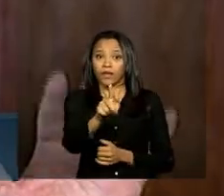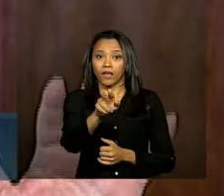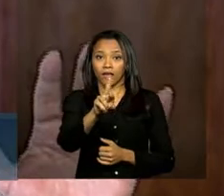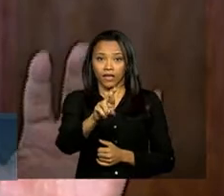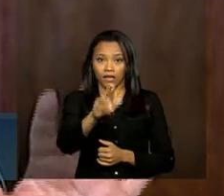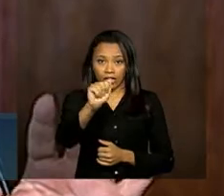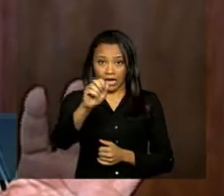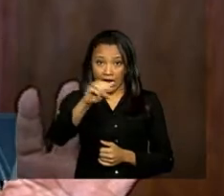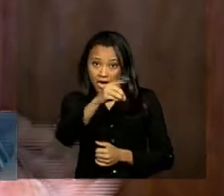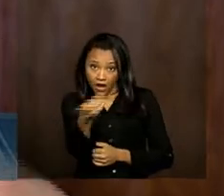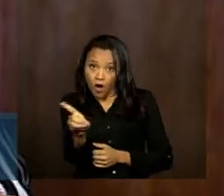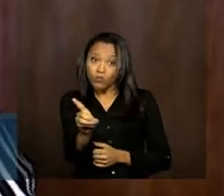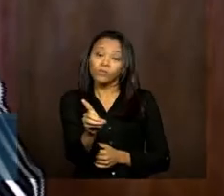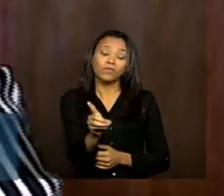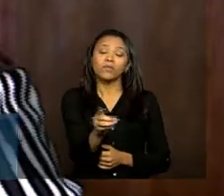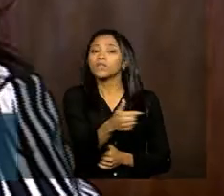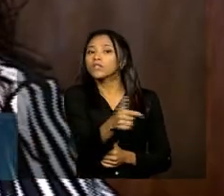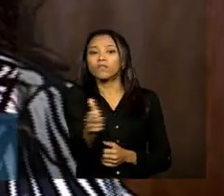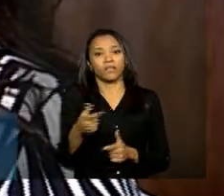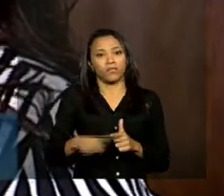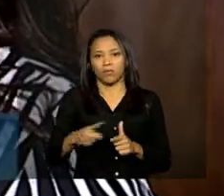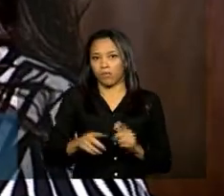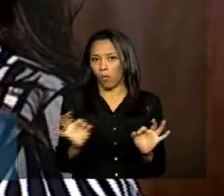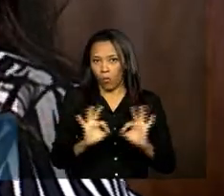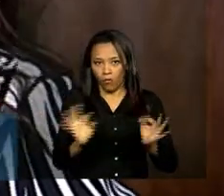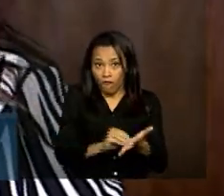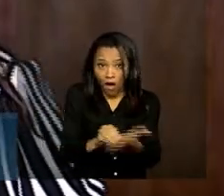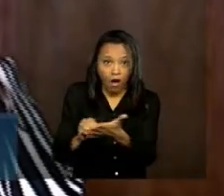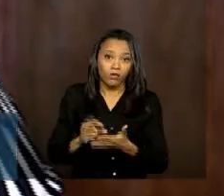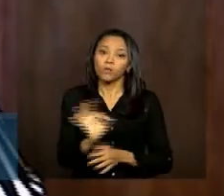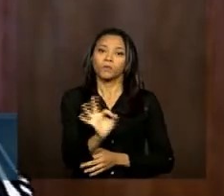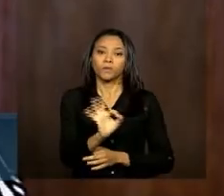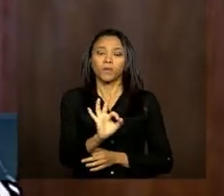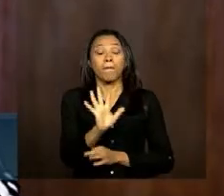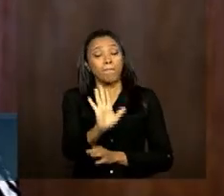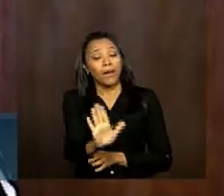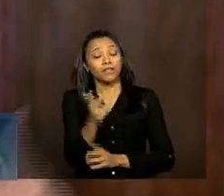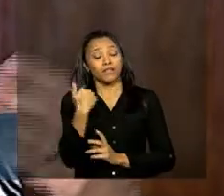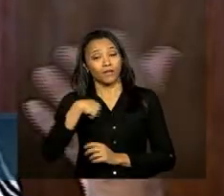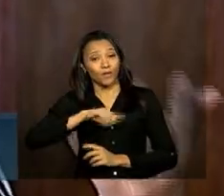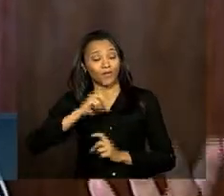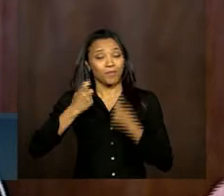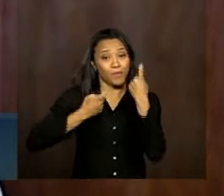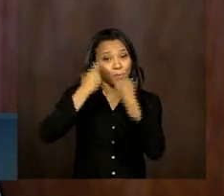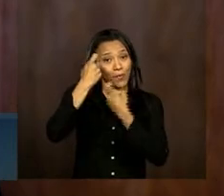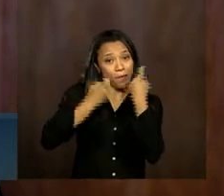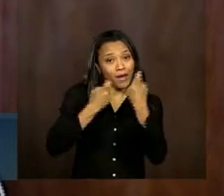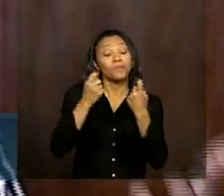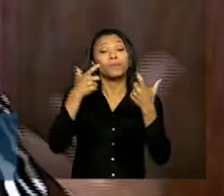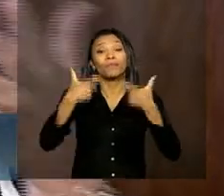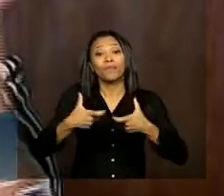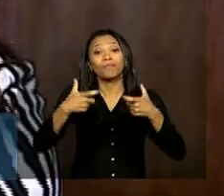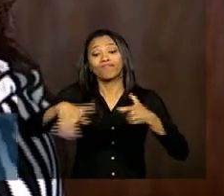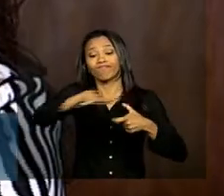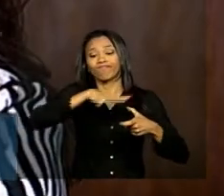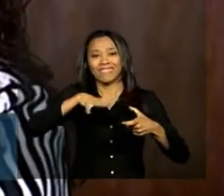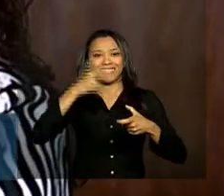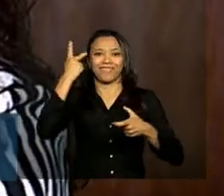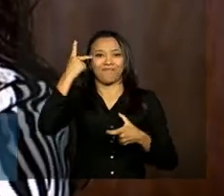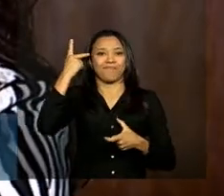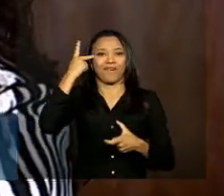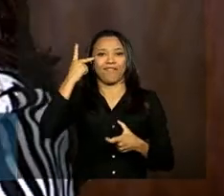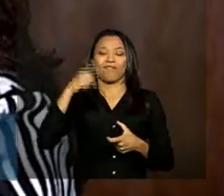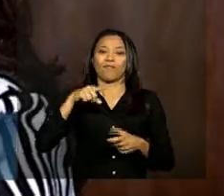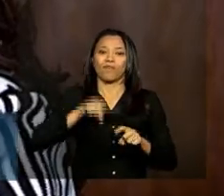algum praticamente aonde nós estamos de certa forma preocupados é com a região de São Paulo aonde tem as